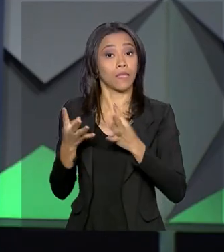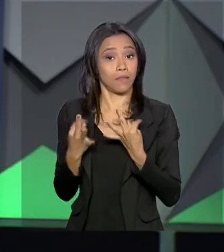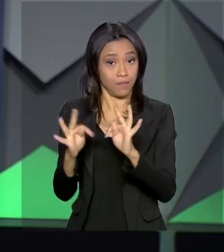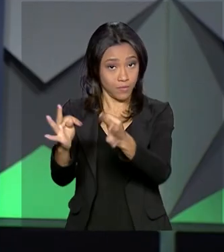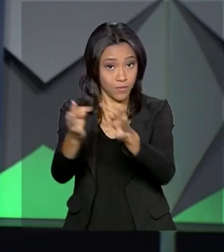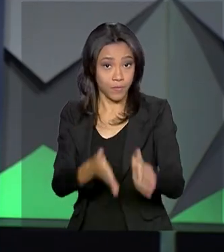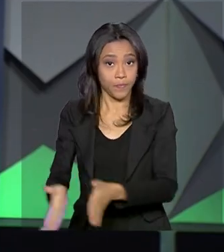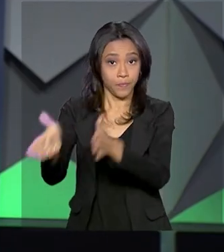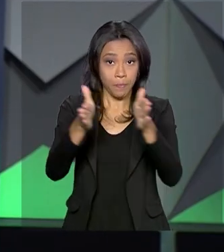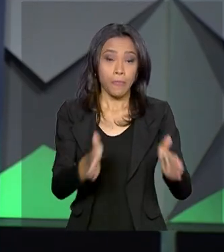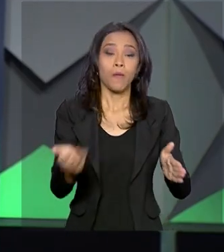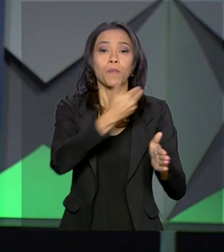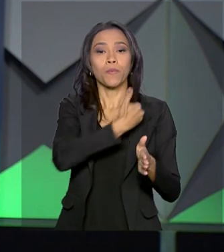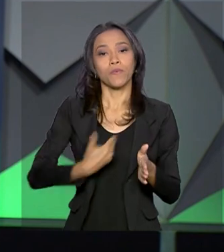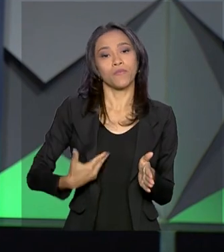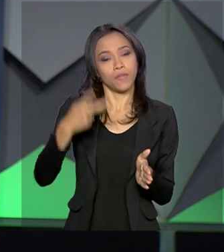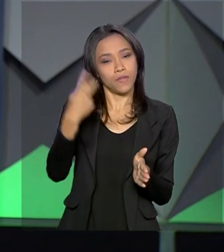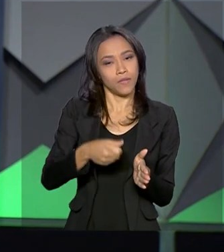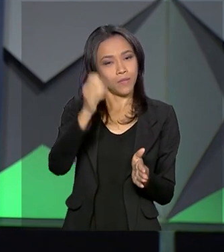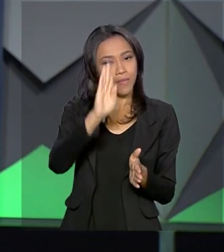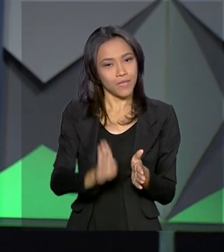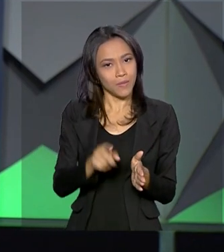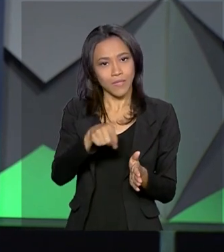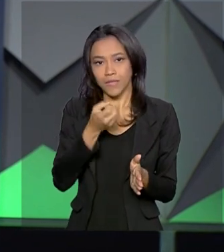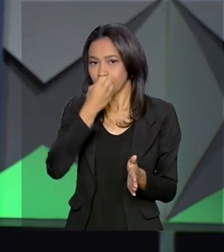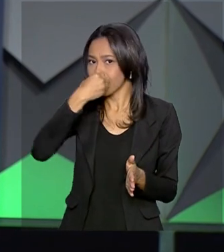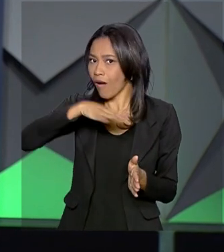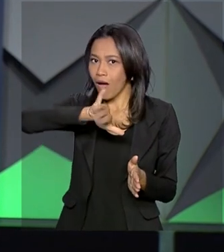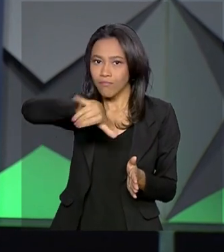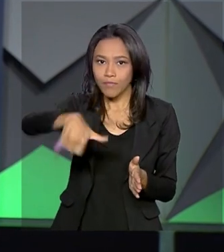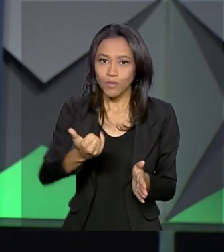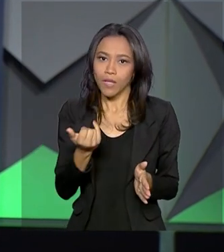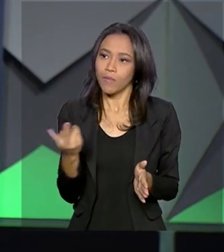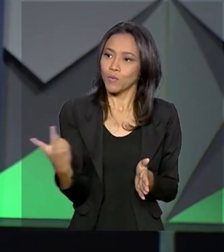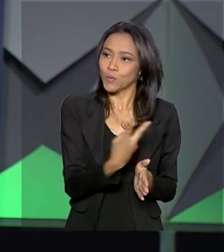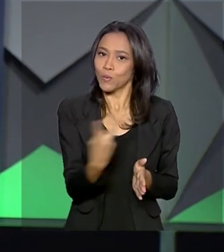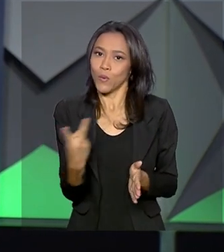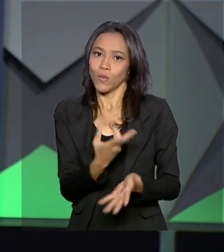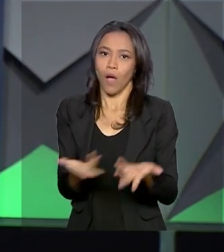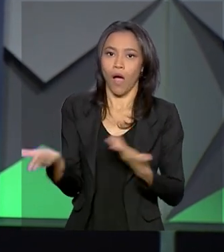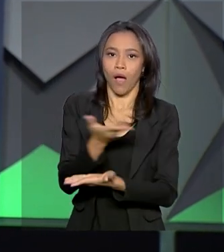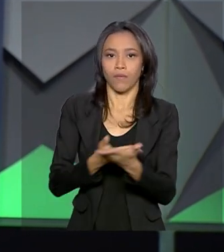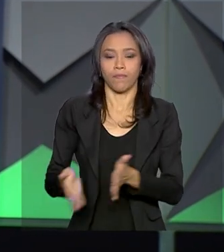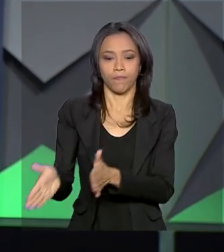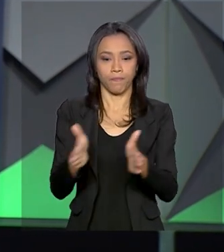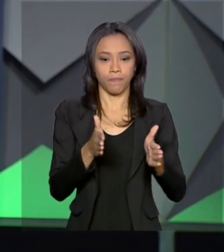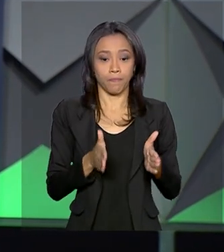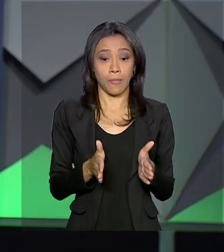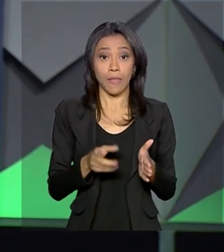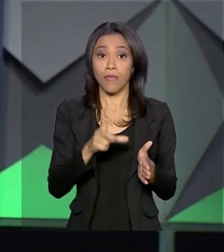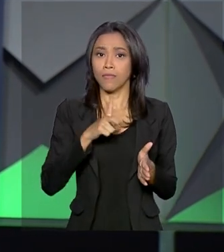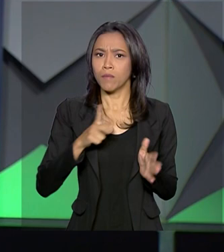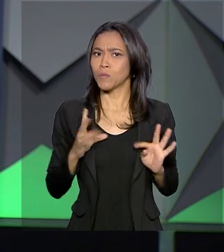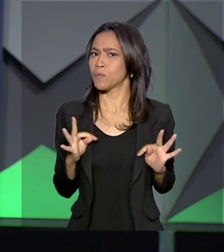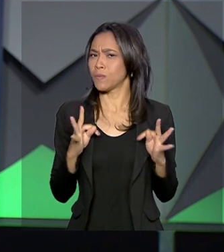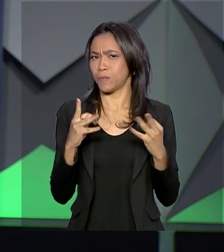Para o governo brasileiro, o lucro é garantido para os dois lados. Temos tudo para ser